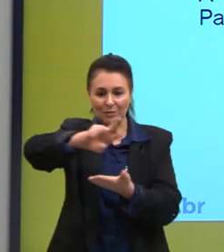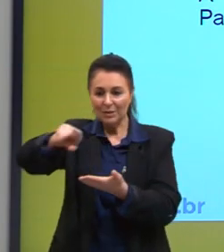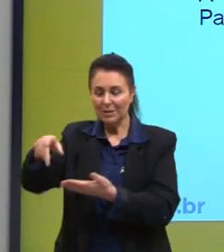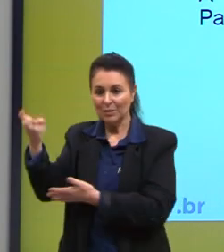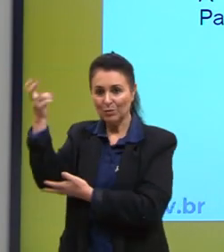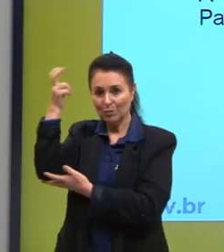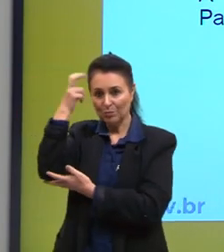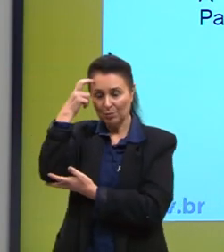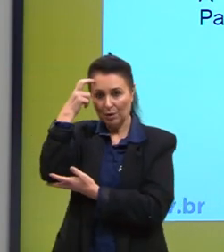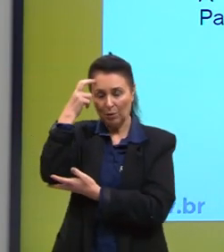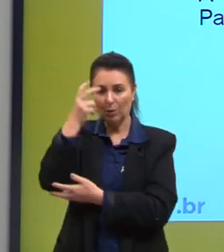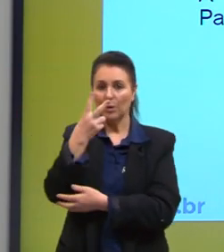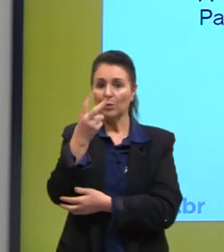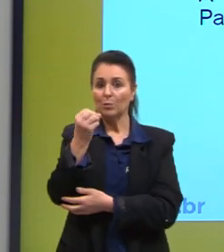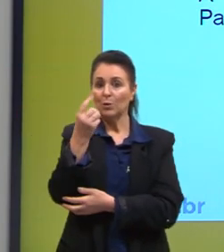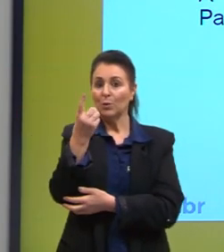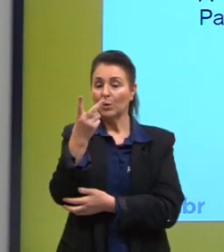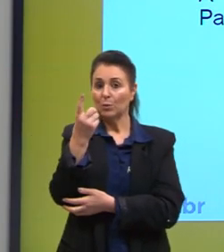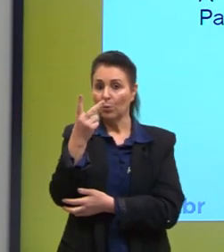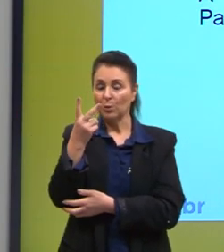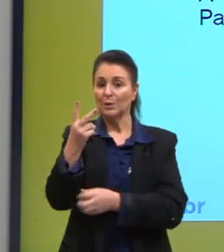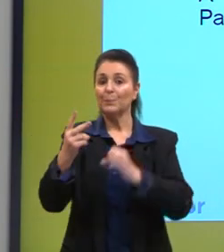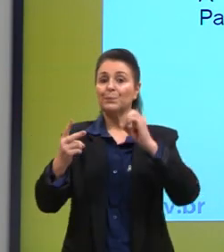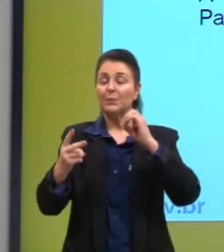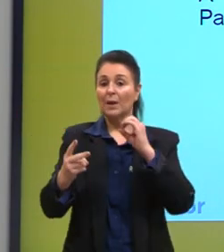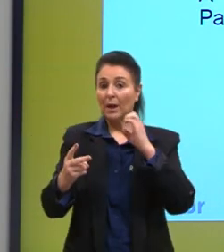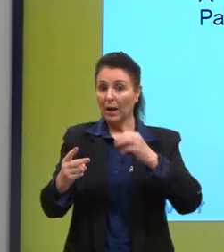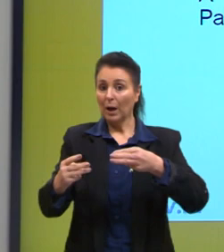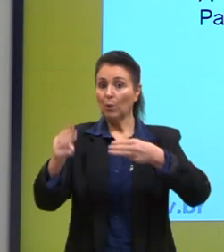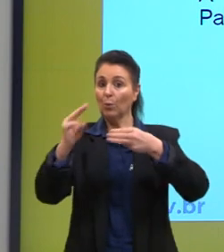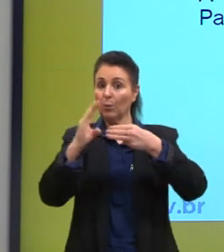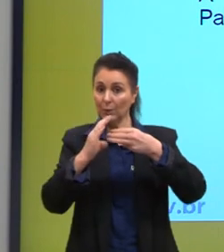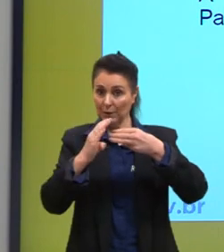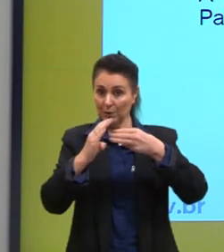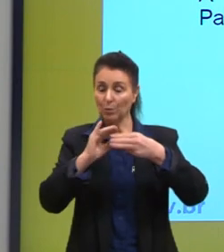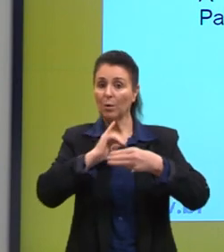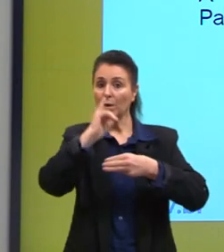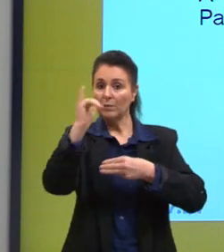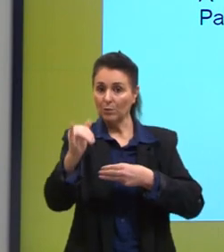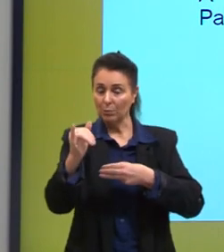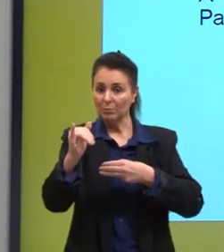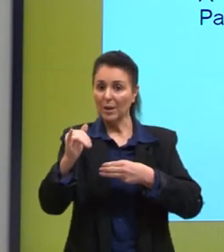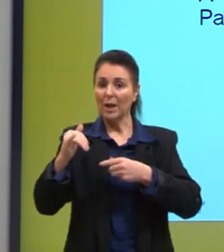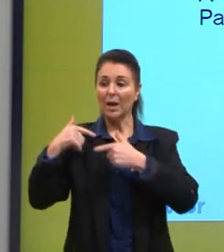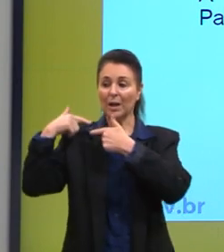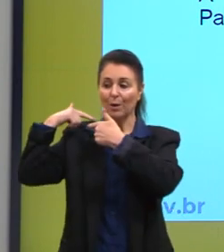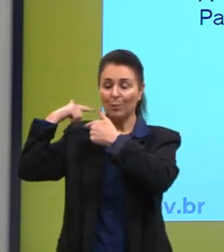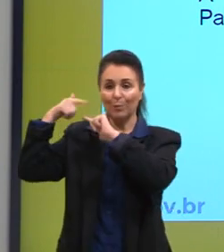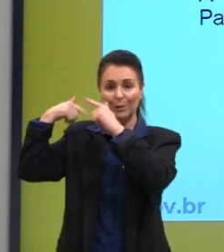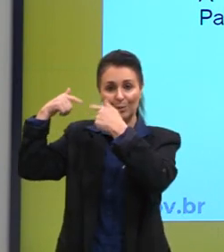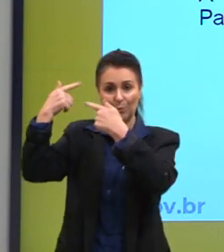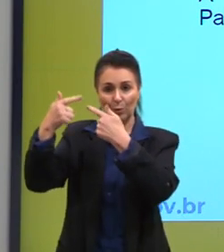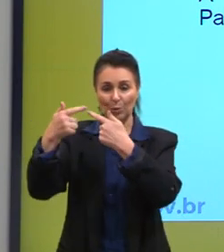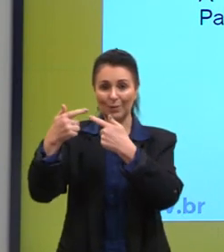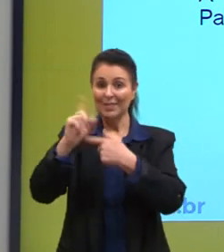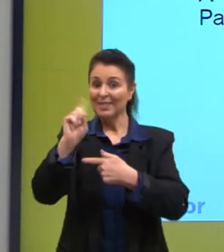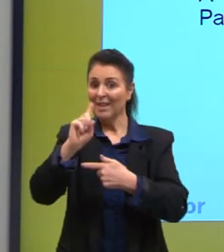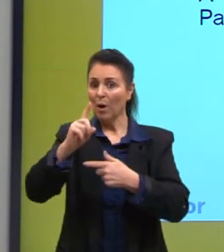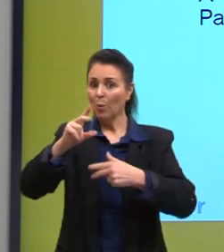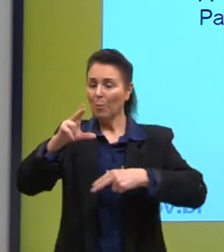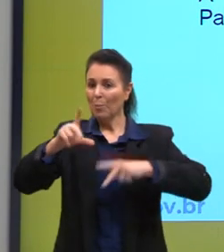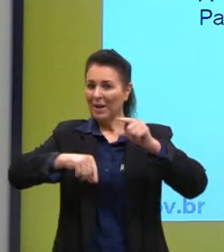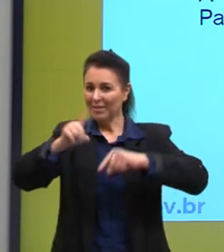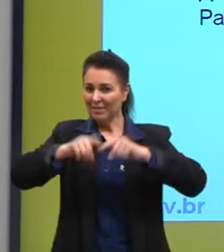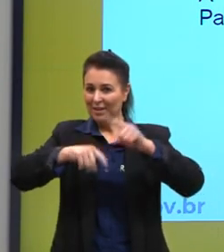cultural. Em 2012, a Unesco proclamou o frevo como um patrimônio imaterial da humanidade. A